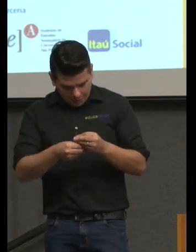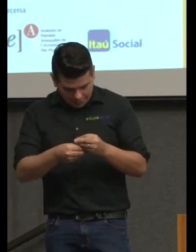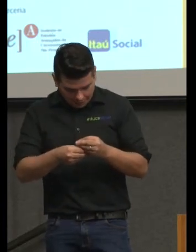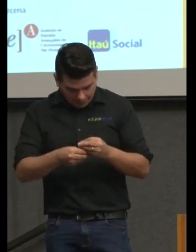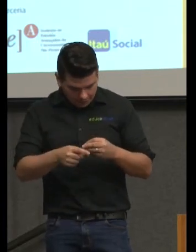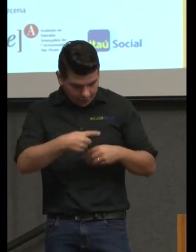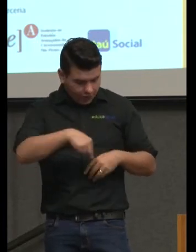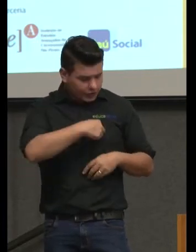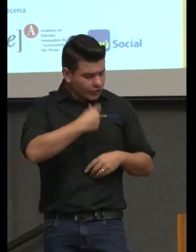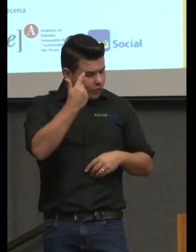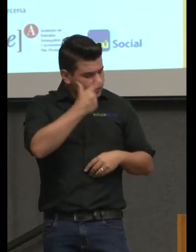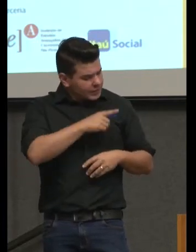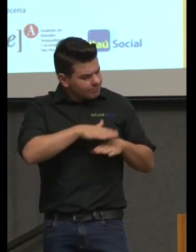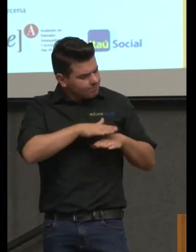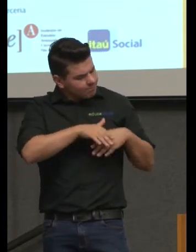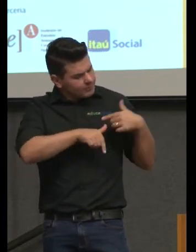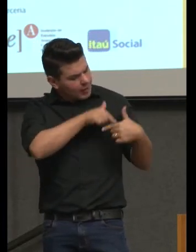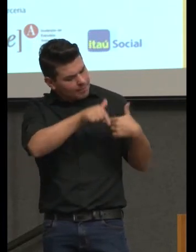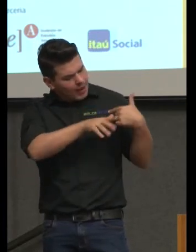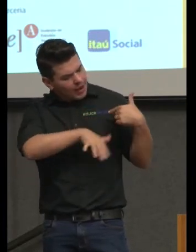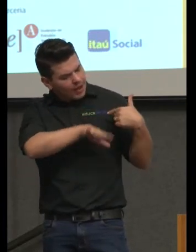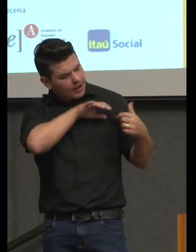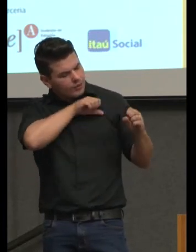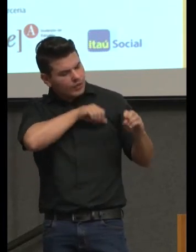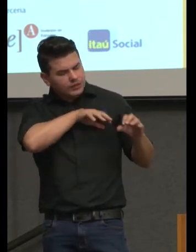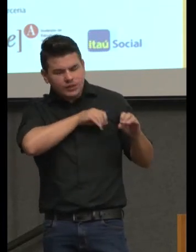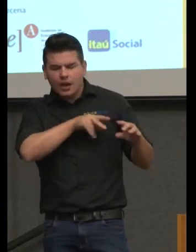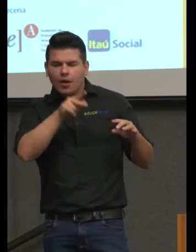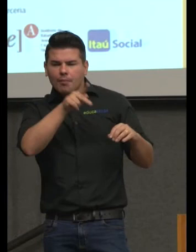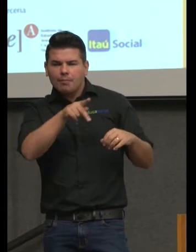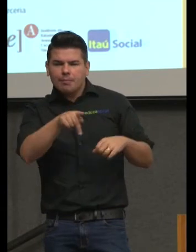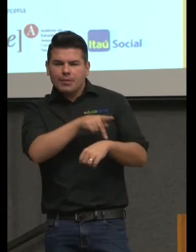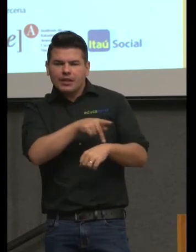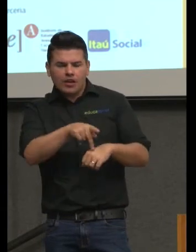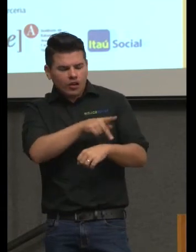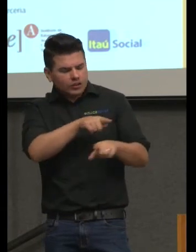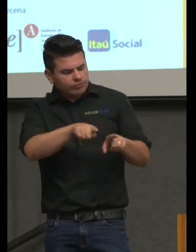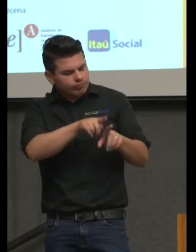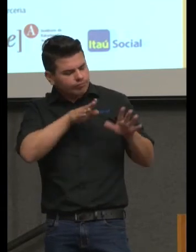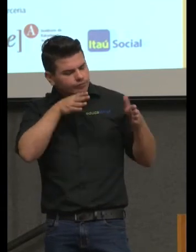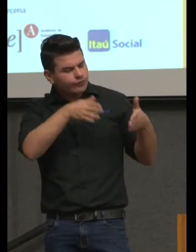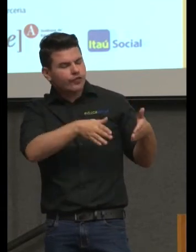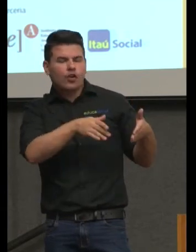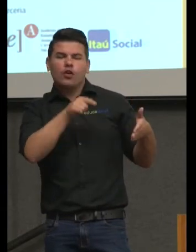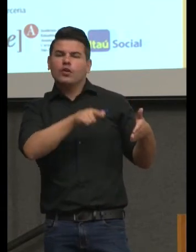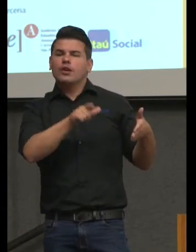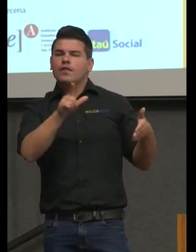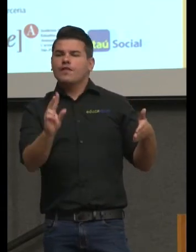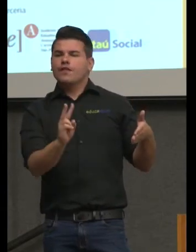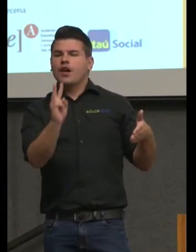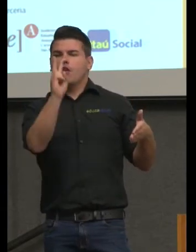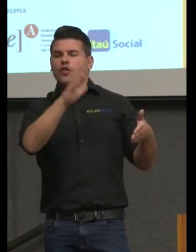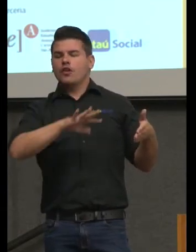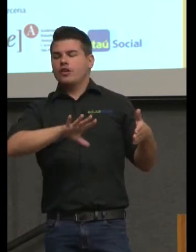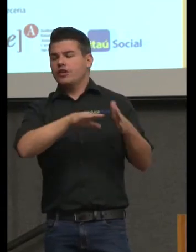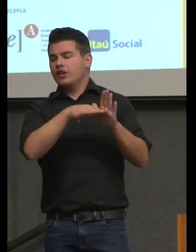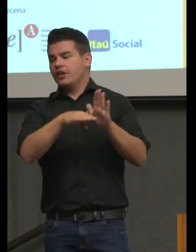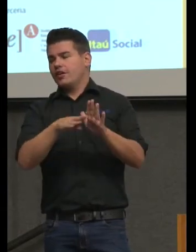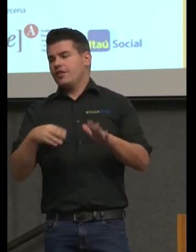consegue fazer um trabalho educacional pedagógico que tenha algum valor para a vida